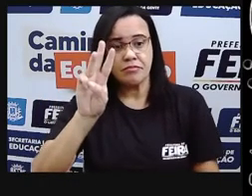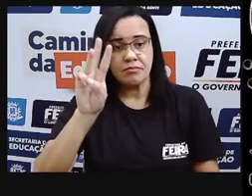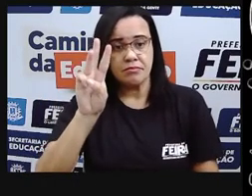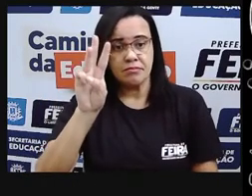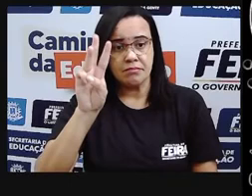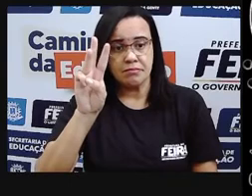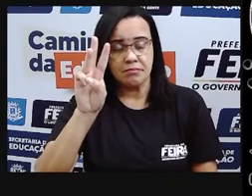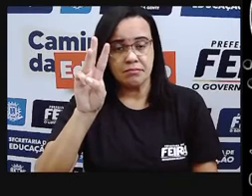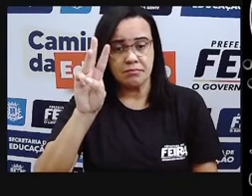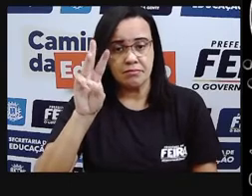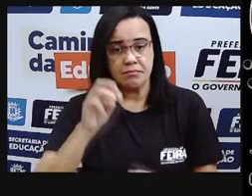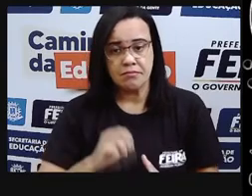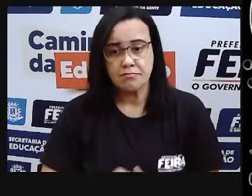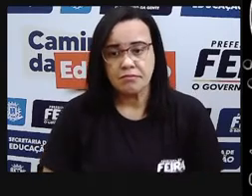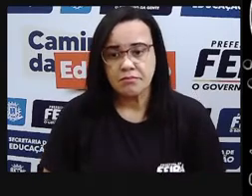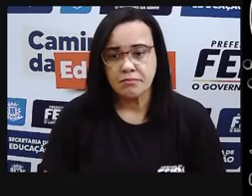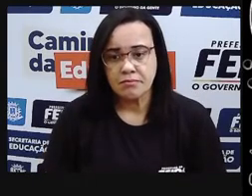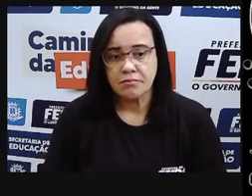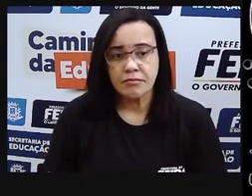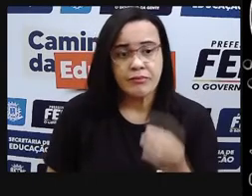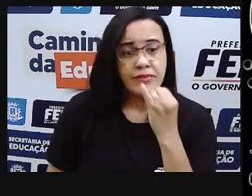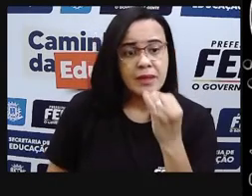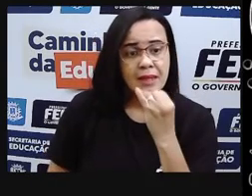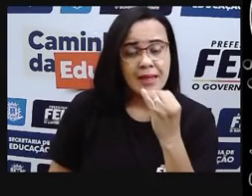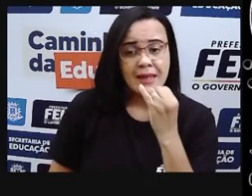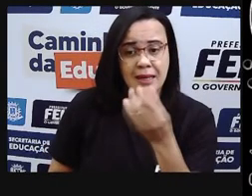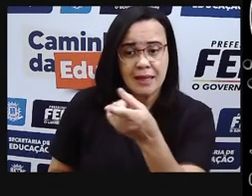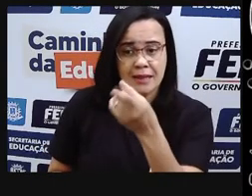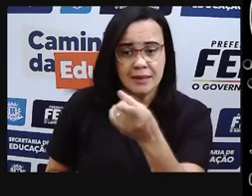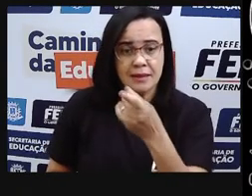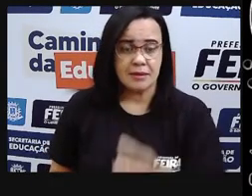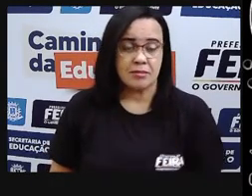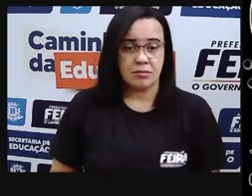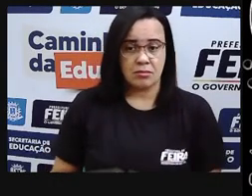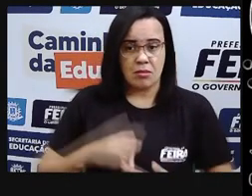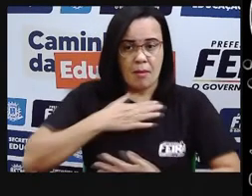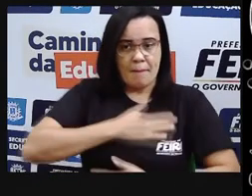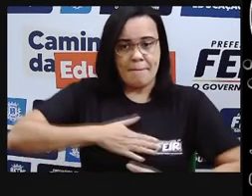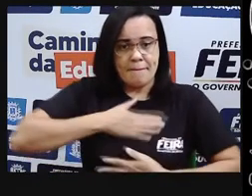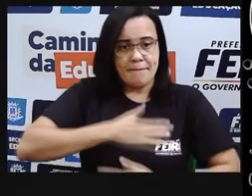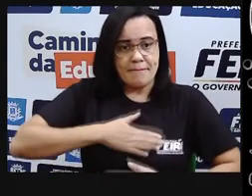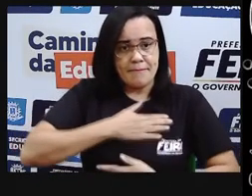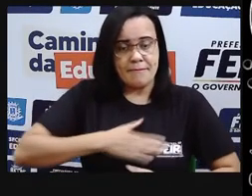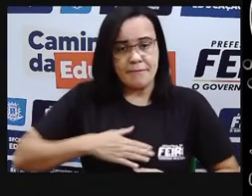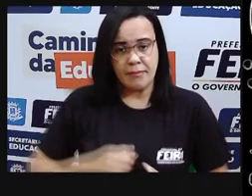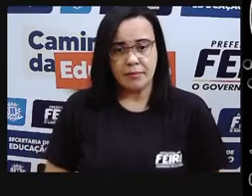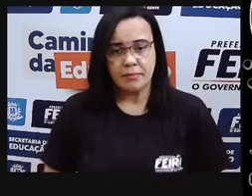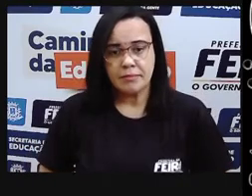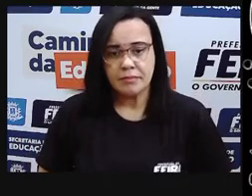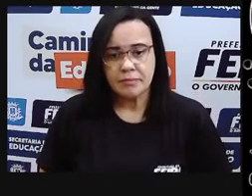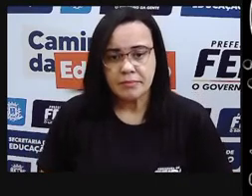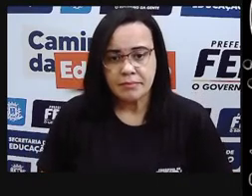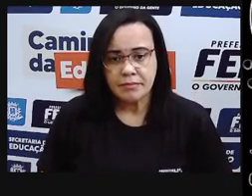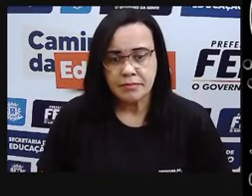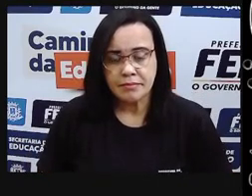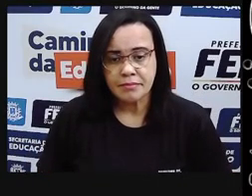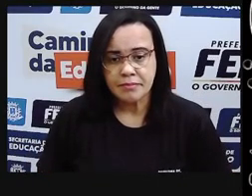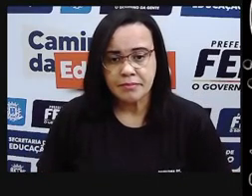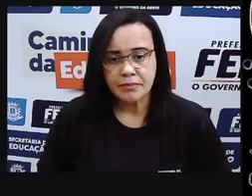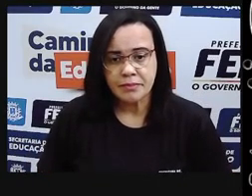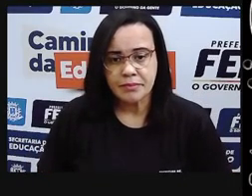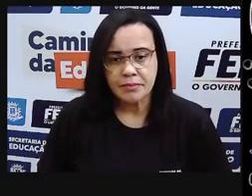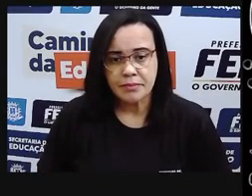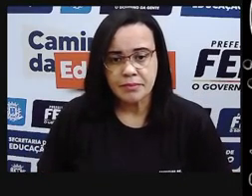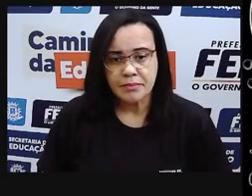Então, por exemplo, ó, esse equipamento de chuveiro elétrico de 5.500 watts. O que eu vou fazer? O primeiro passo para saber